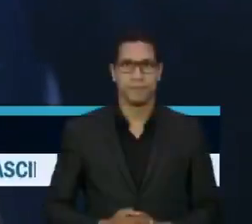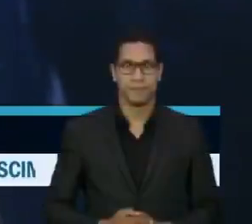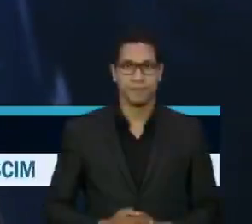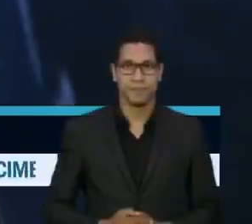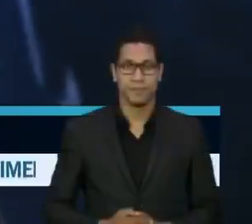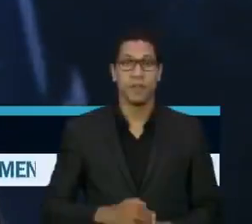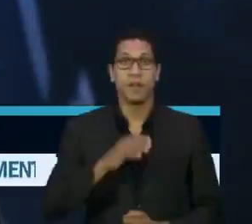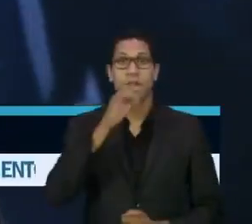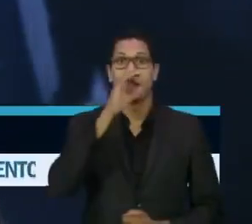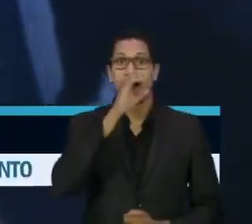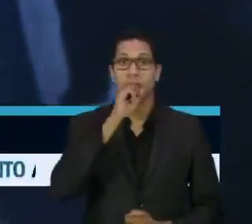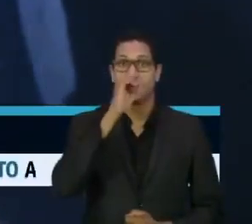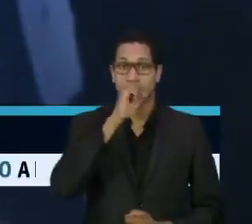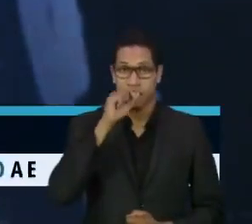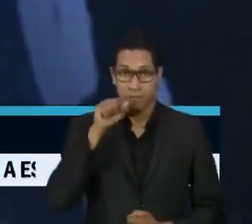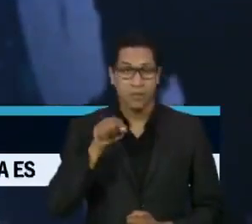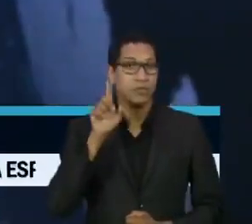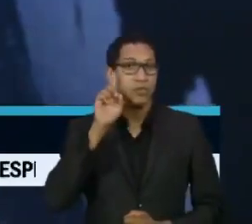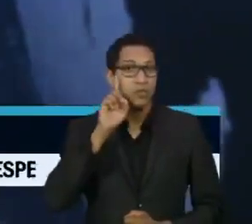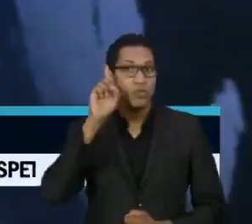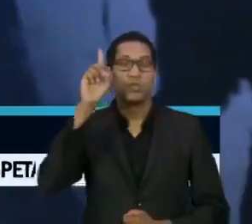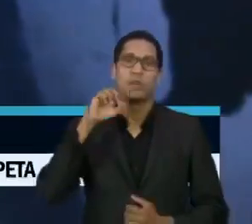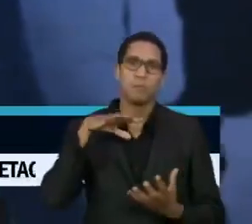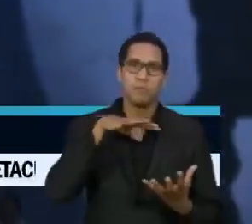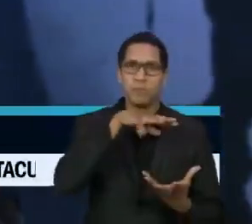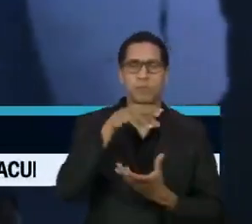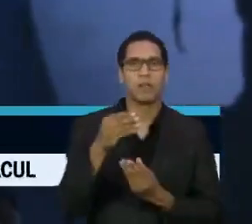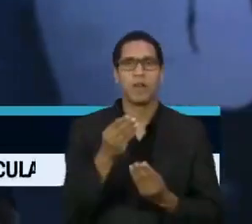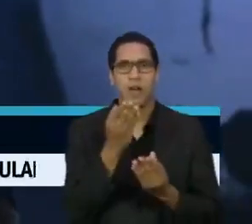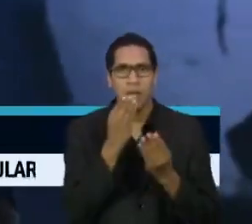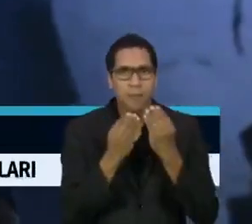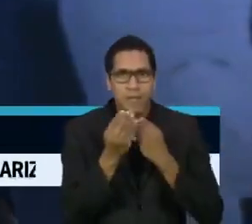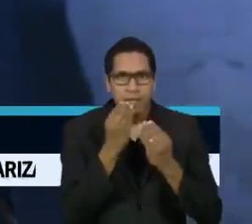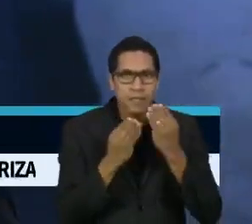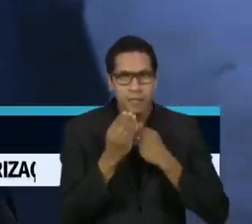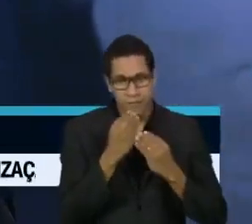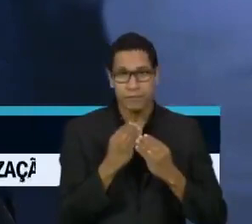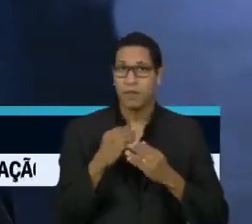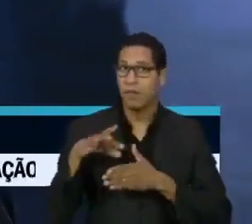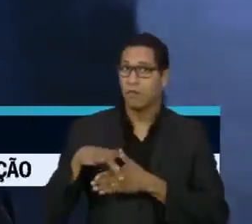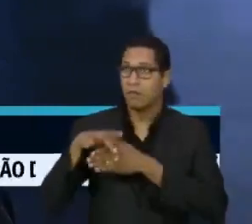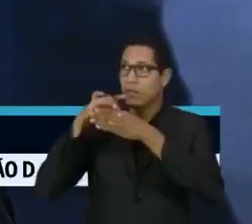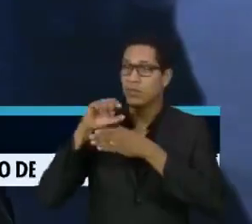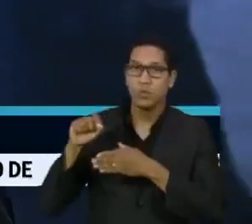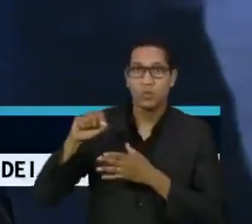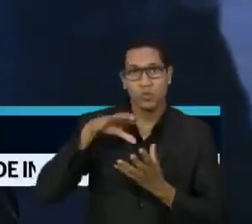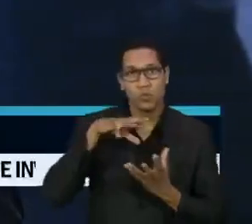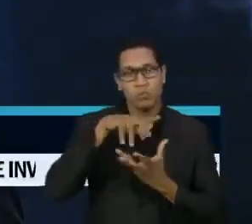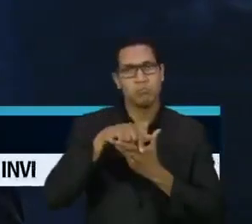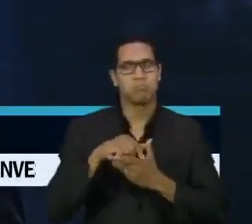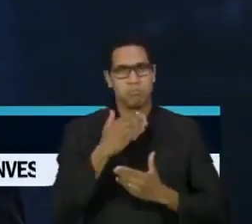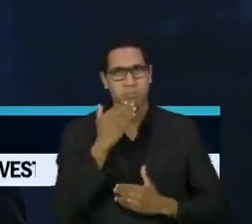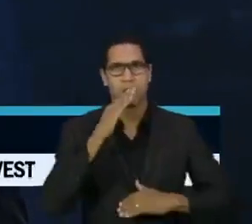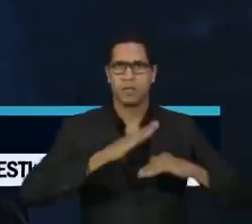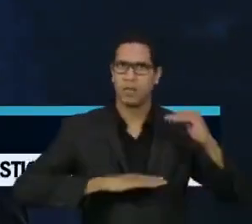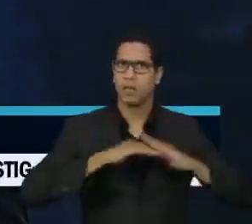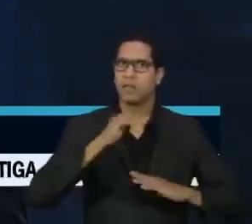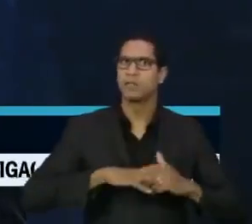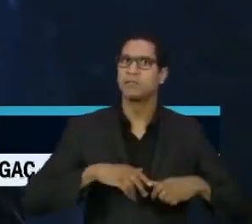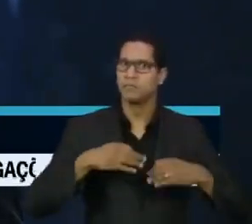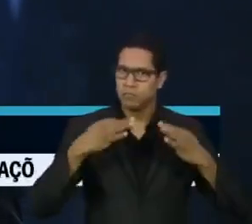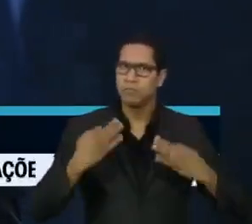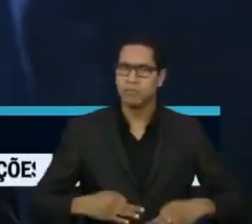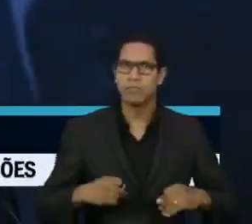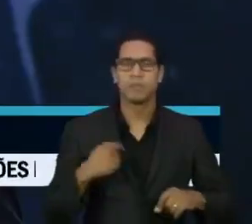Este sábado marca o Dia Mundial da Alimentação. Lideranças globais pedem ações contundentes para enfrentar a crise da fome